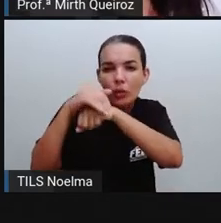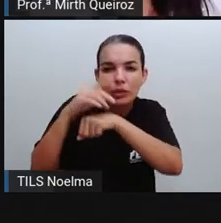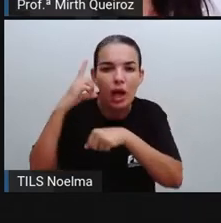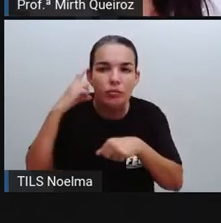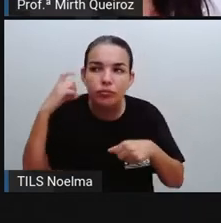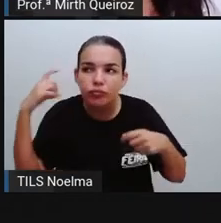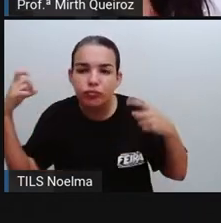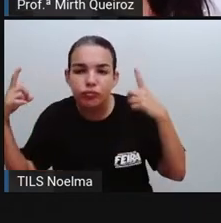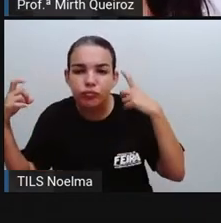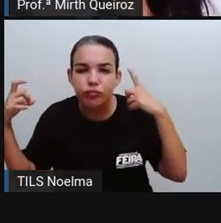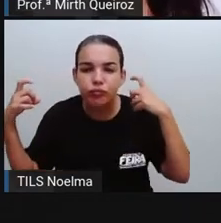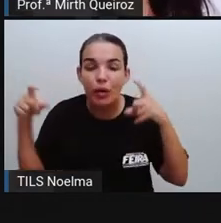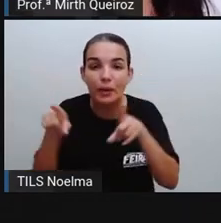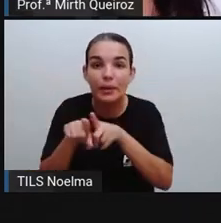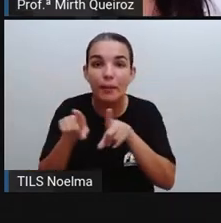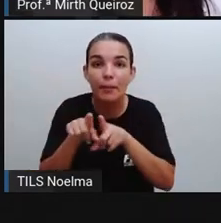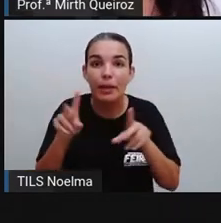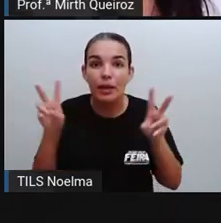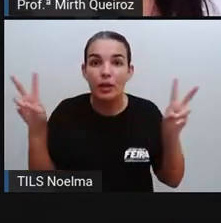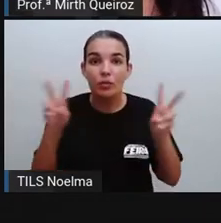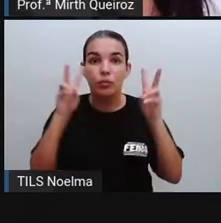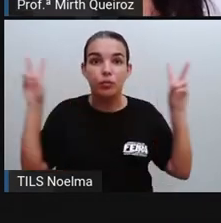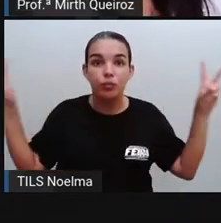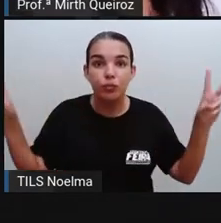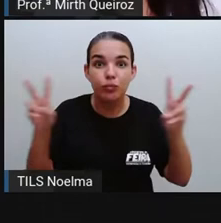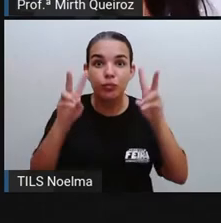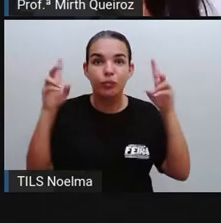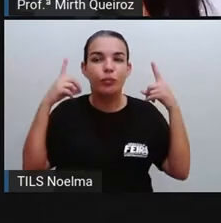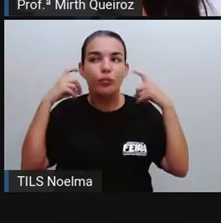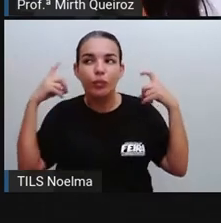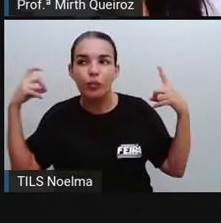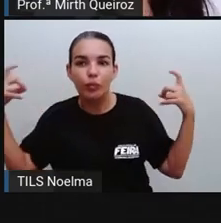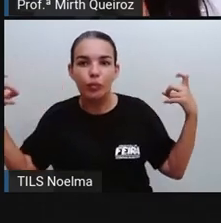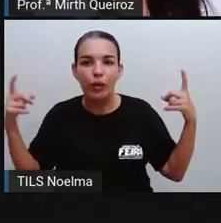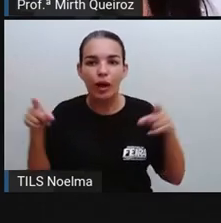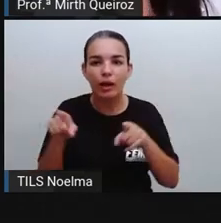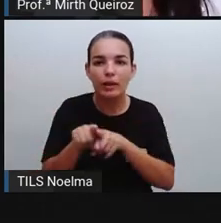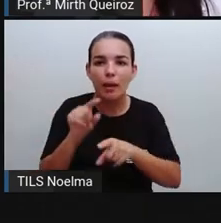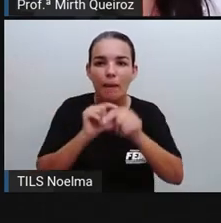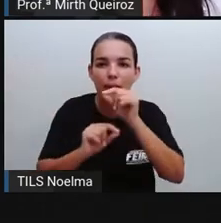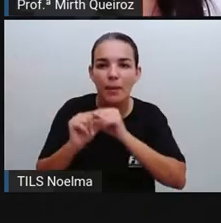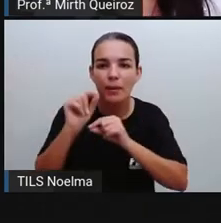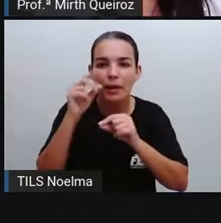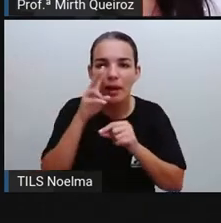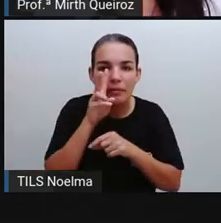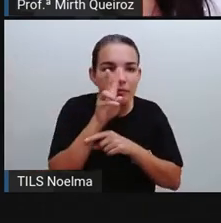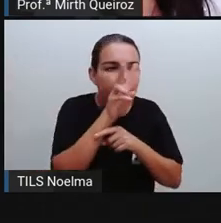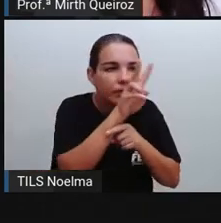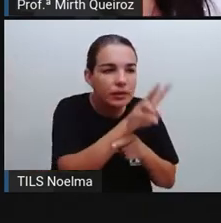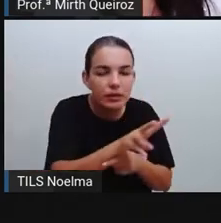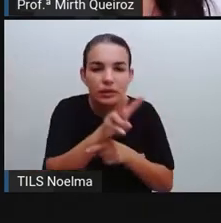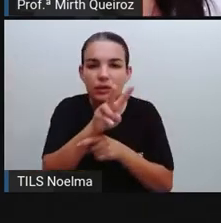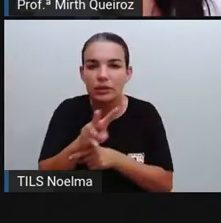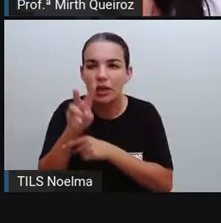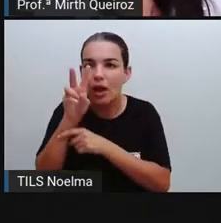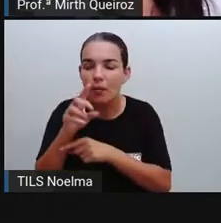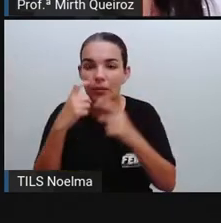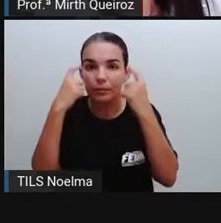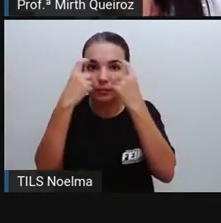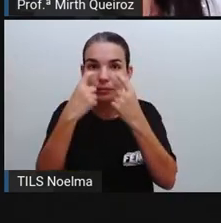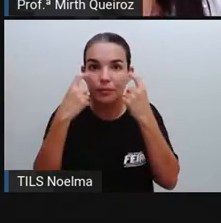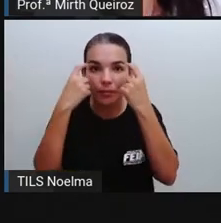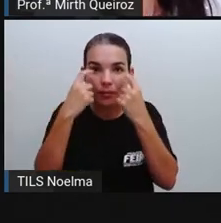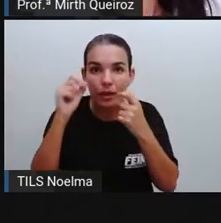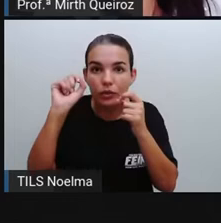assovio do vento nas matas, pela visão das brumas da noite, às vezes iluminada apenas